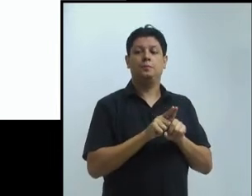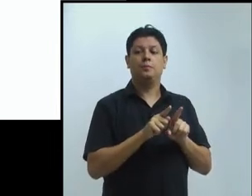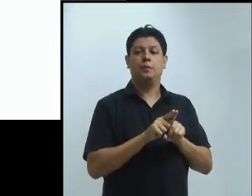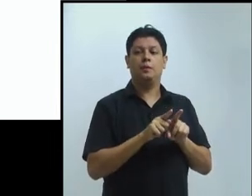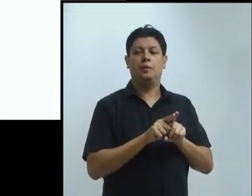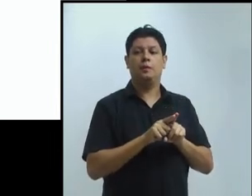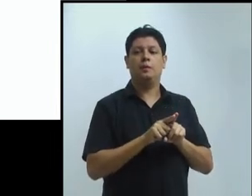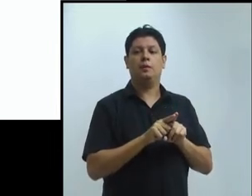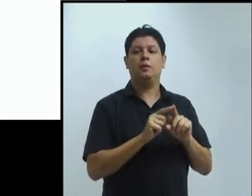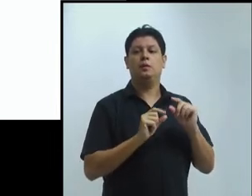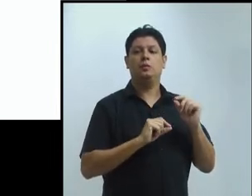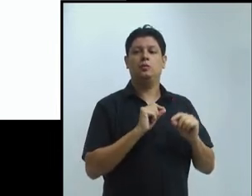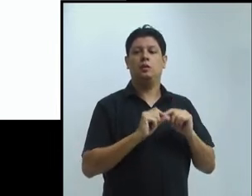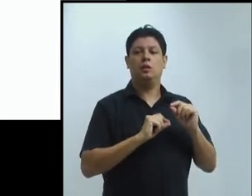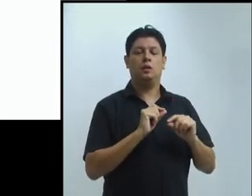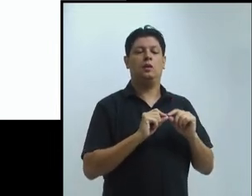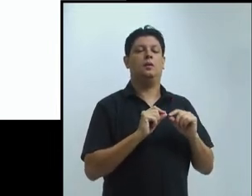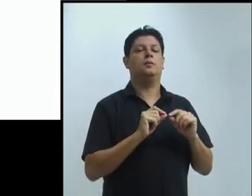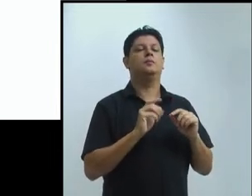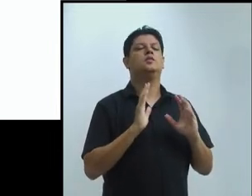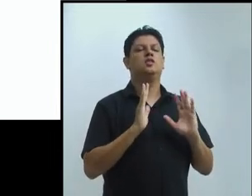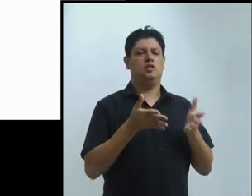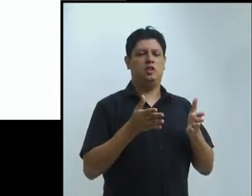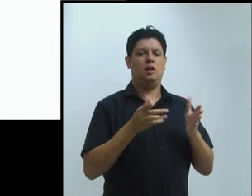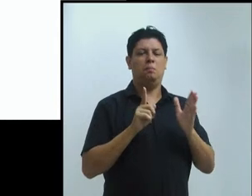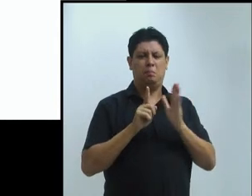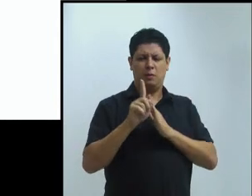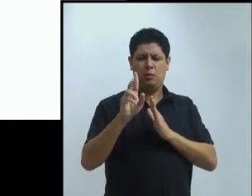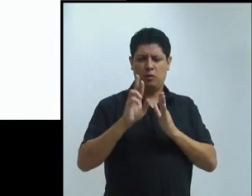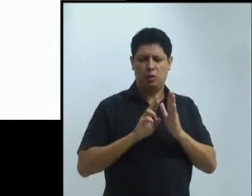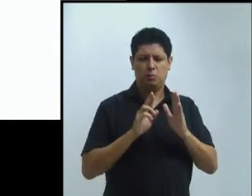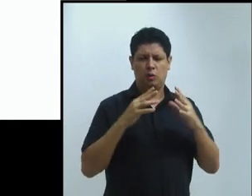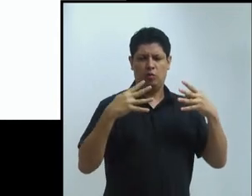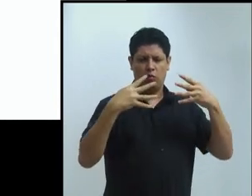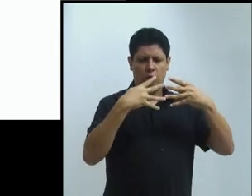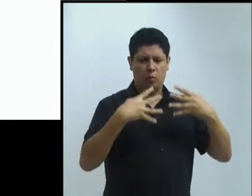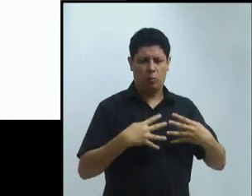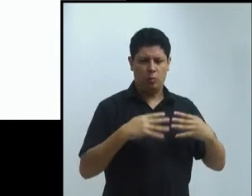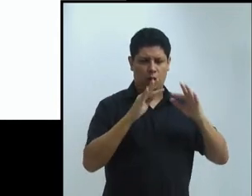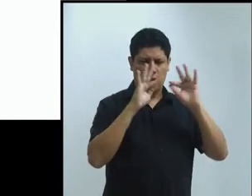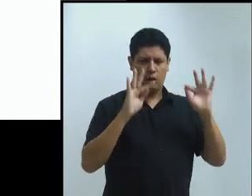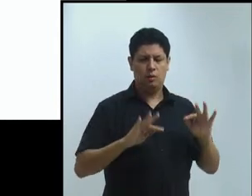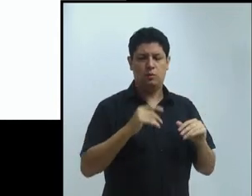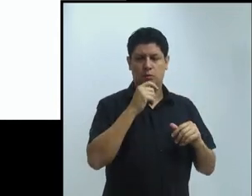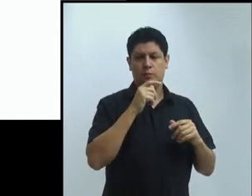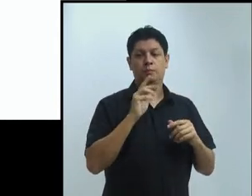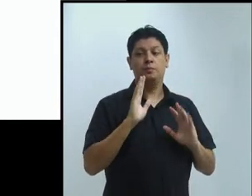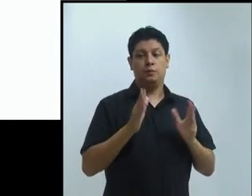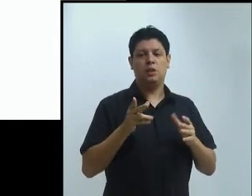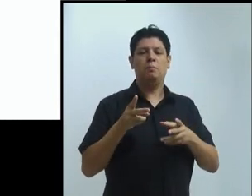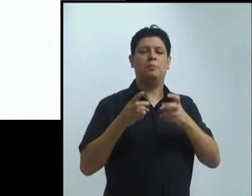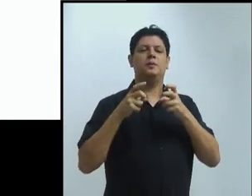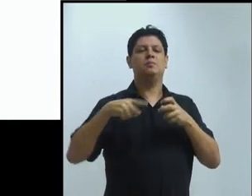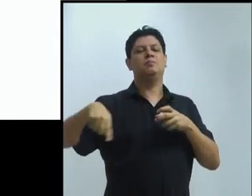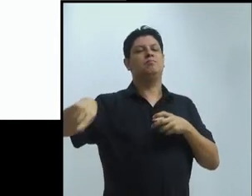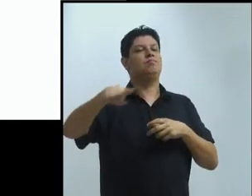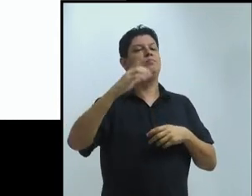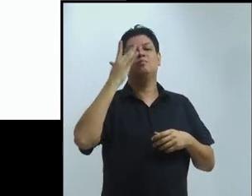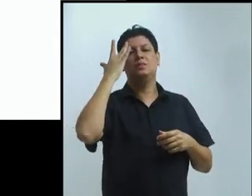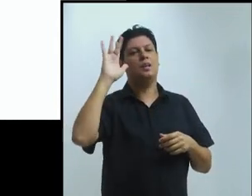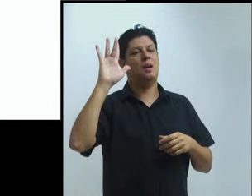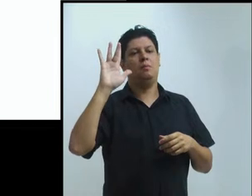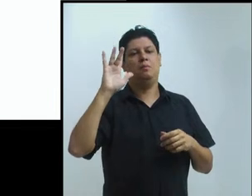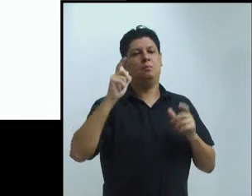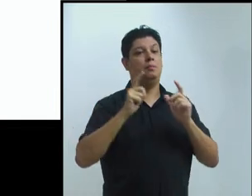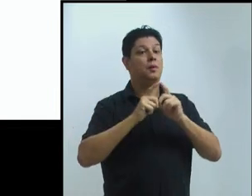não está se comunicando de maneira clara com a comunidade. É isso que eu procuro trazer um